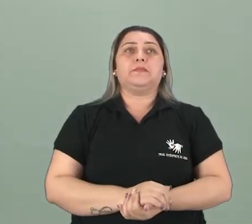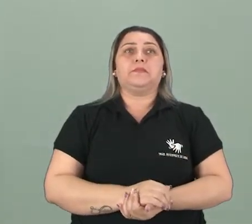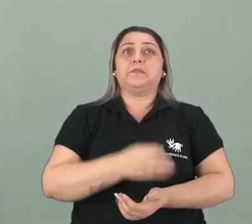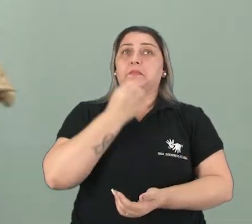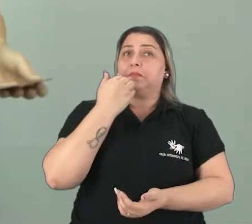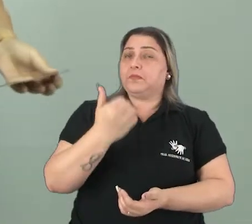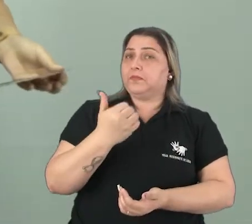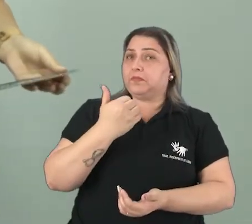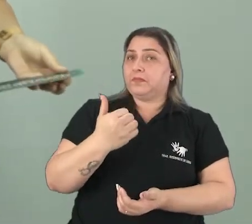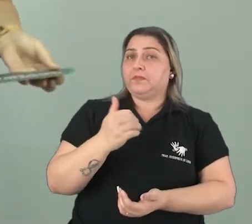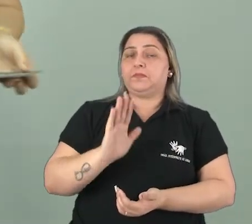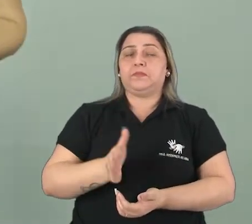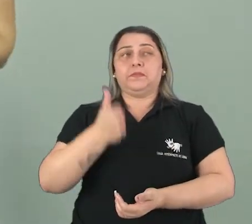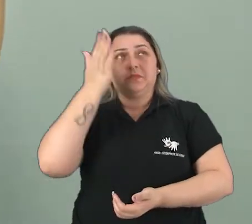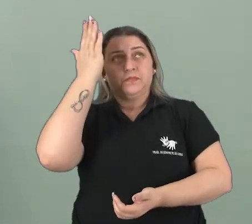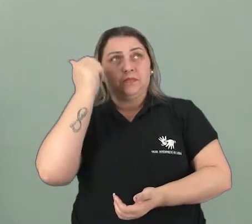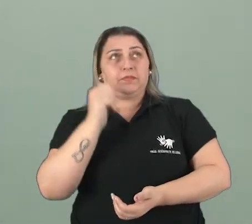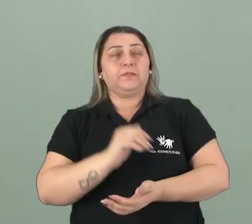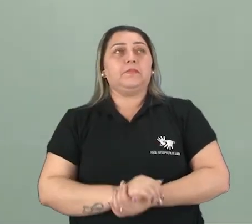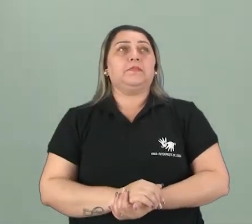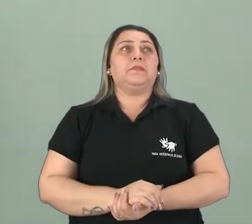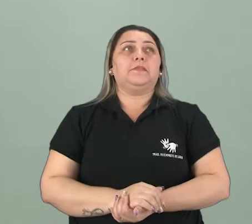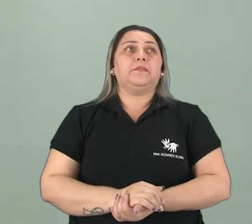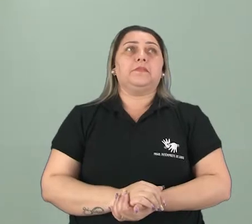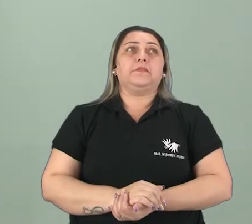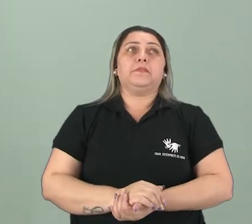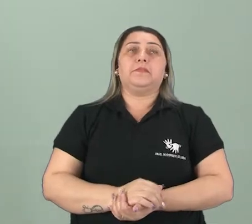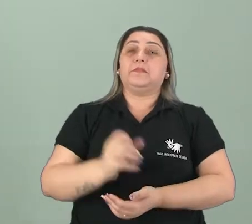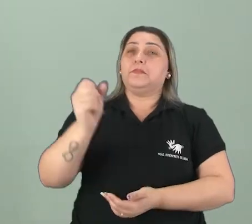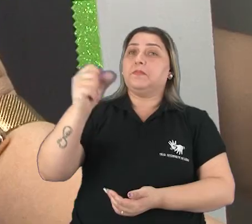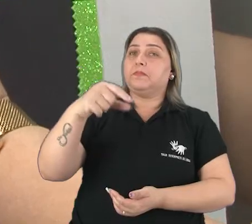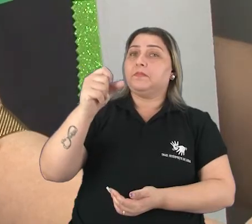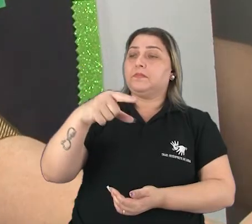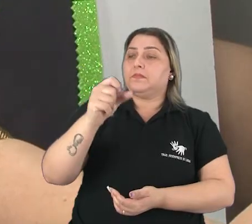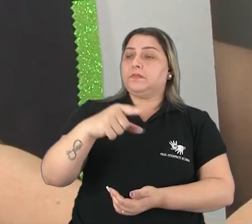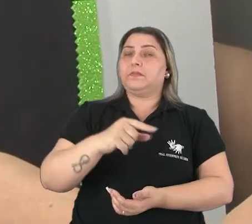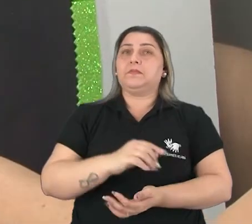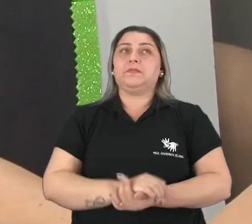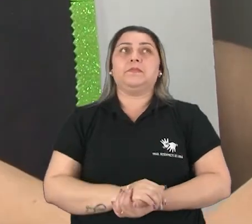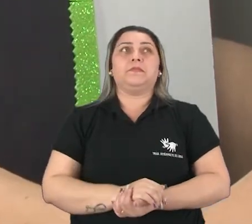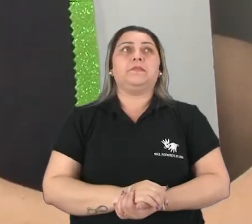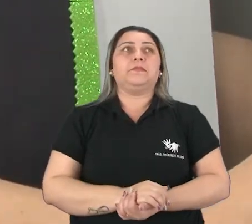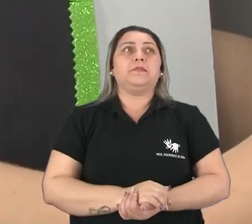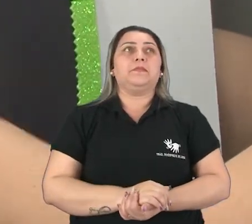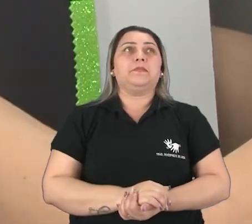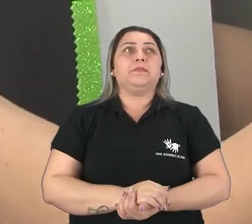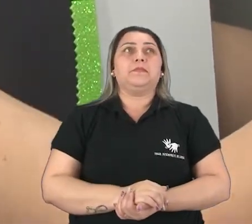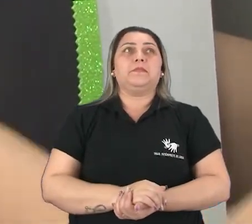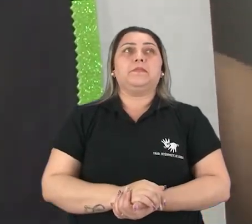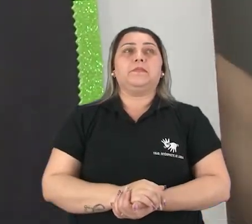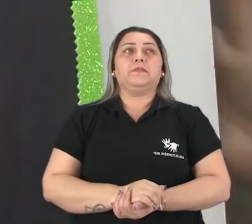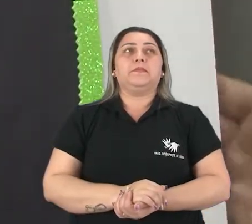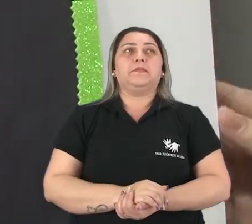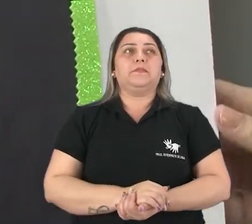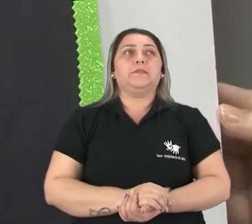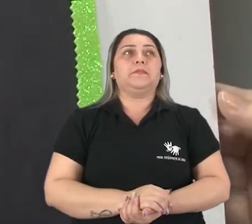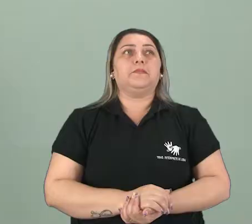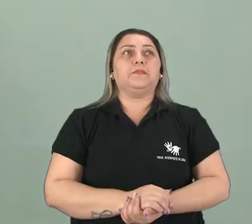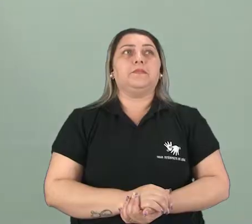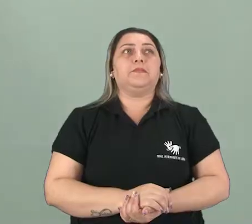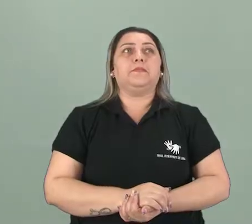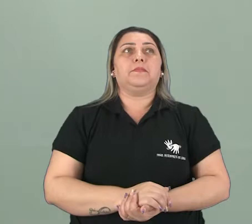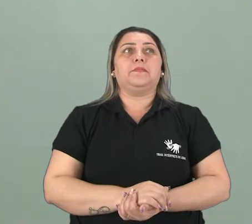Muito bem, vocês já sabem tudo, né? Acertou aí quem falou a lixeira azul.